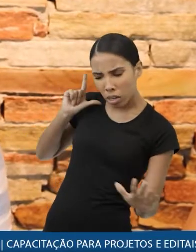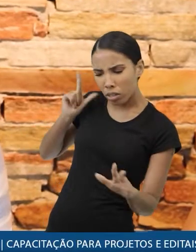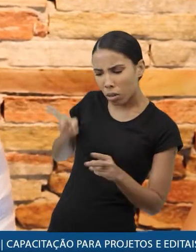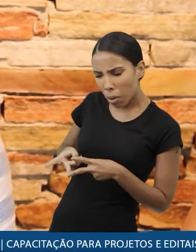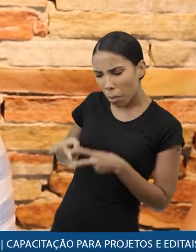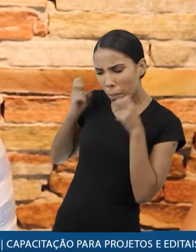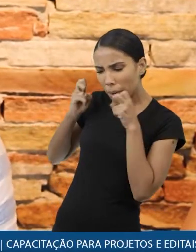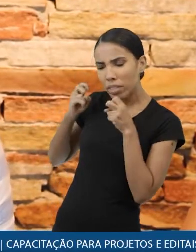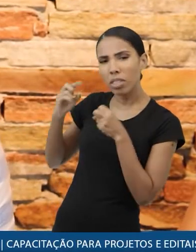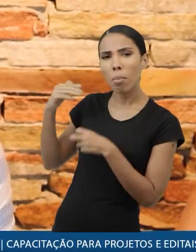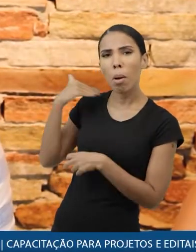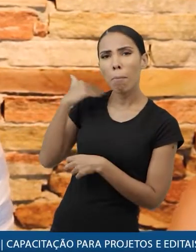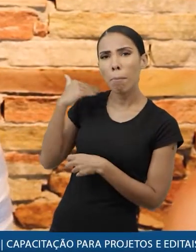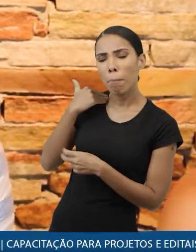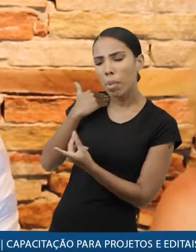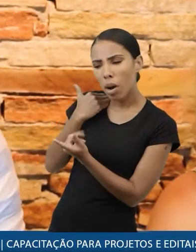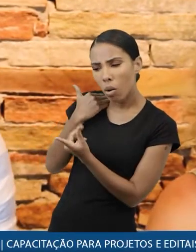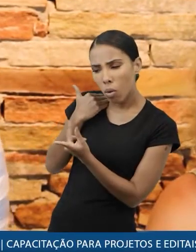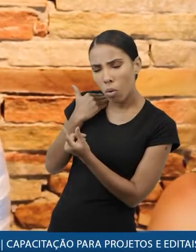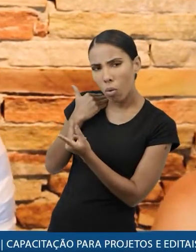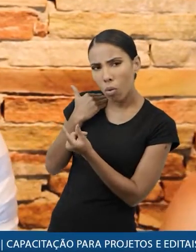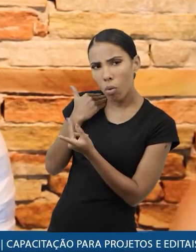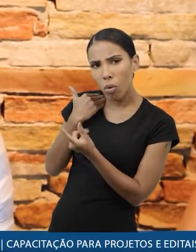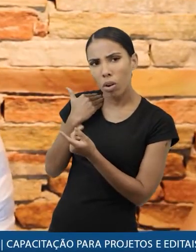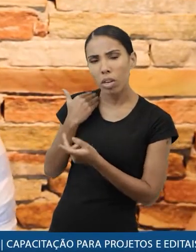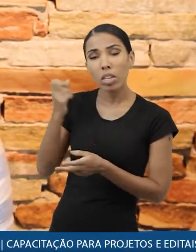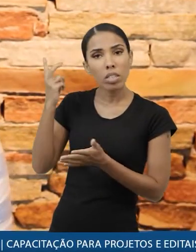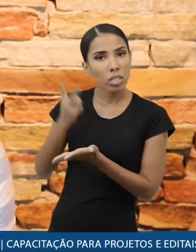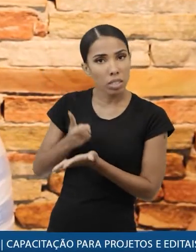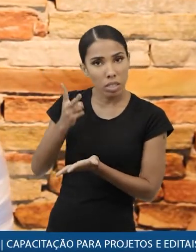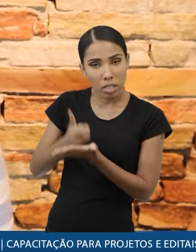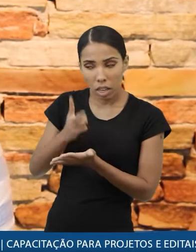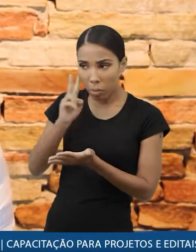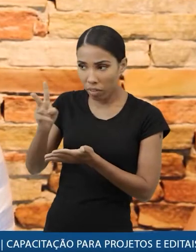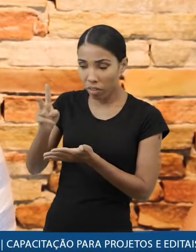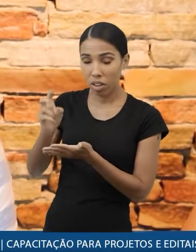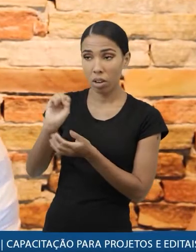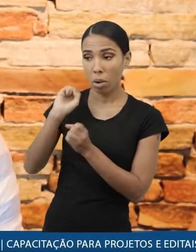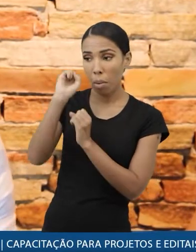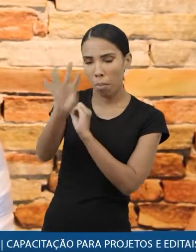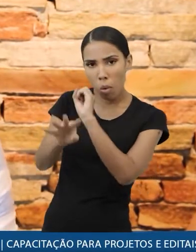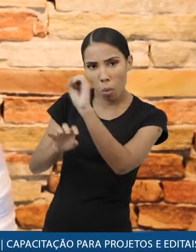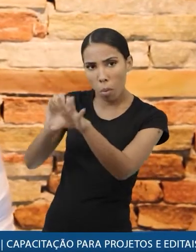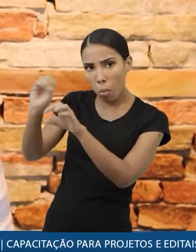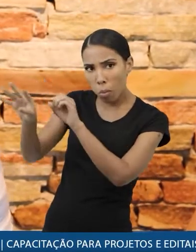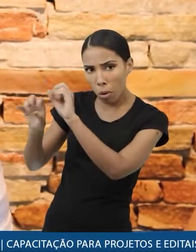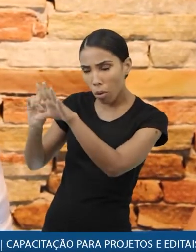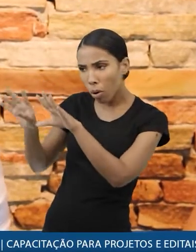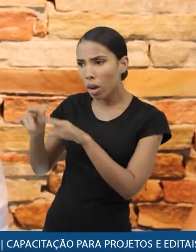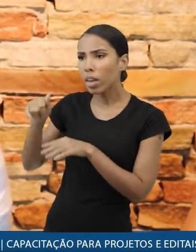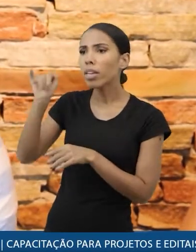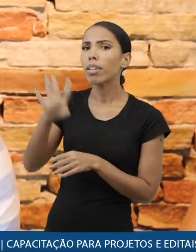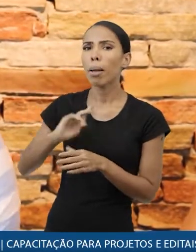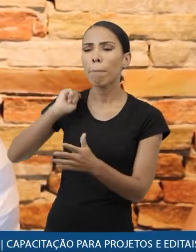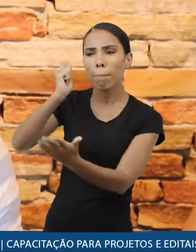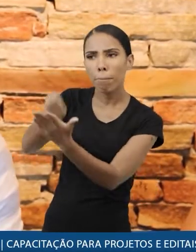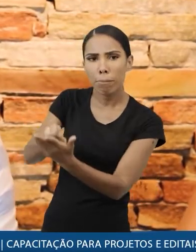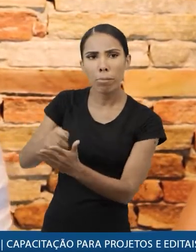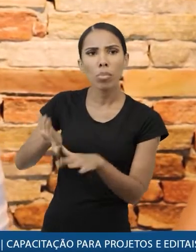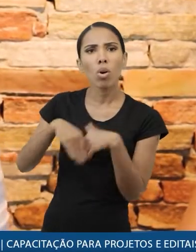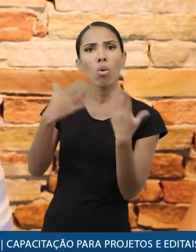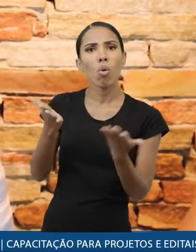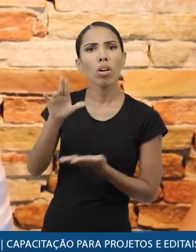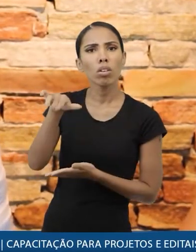identifica o seu extrato bancário então você vai ter uma emissão recorrente dos extratos e você vai identificando para quem foi